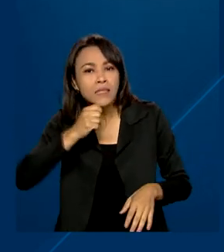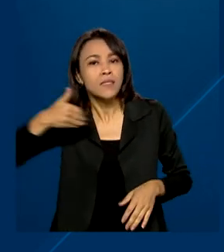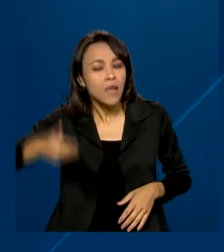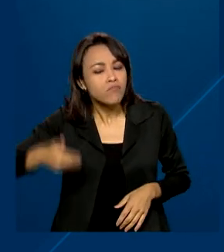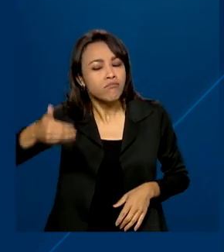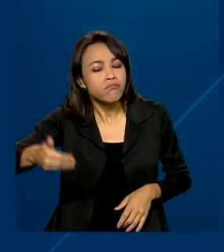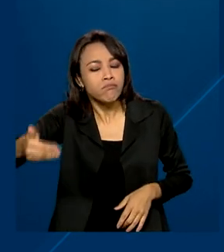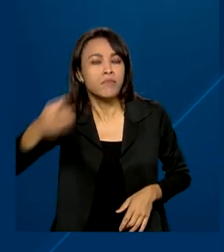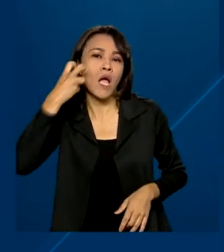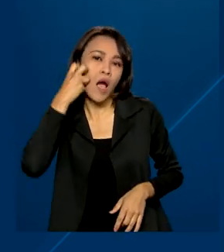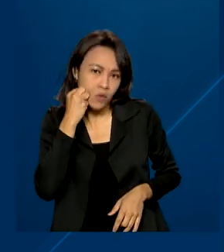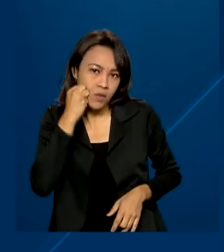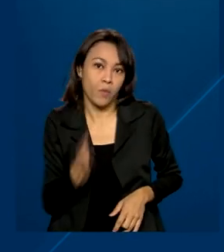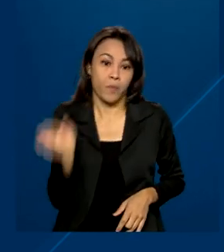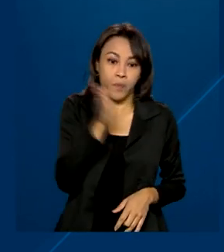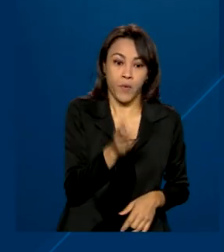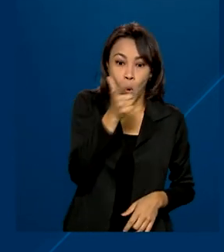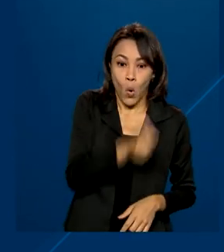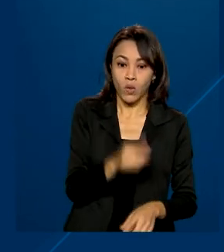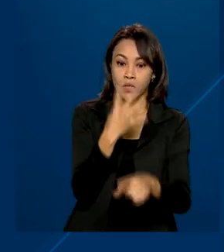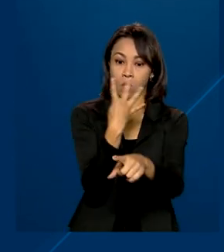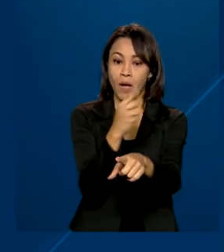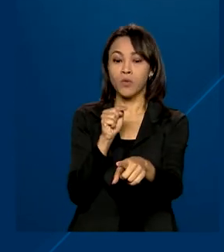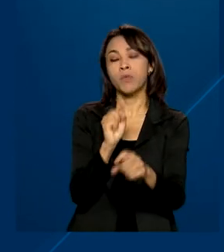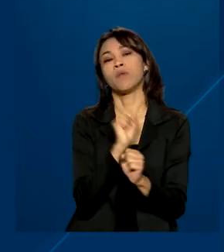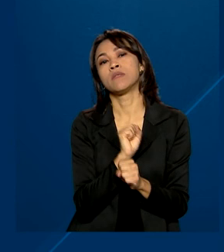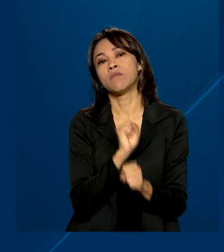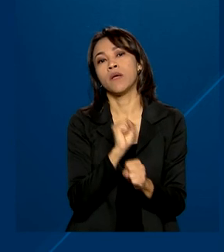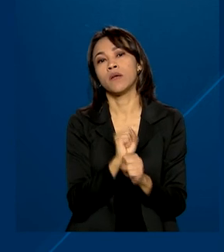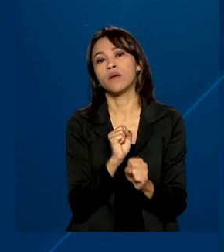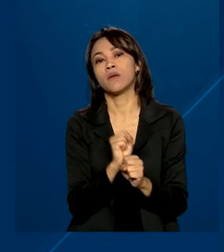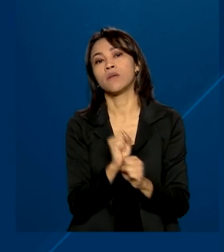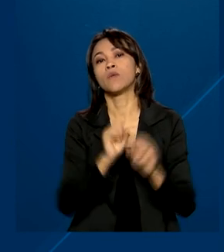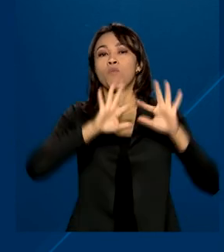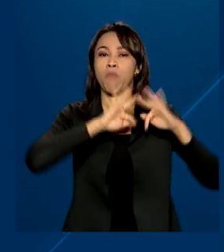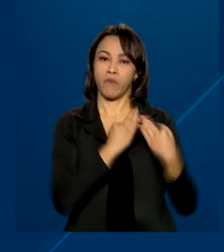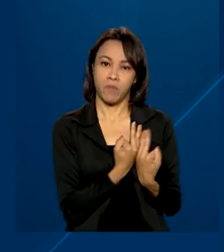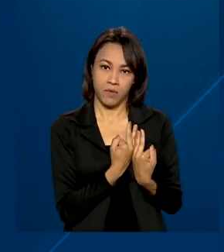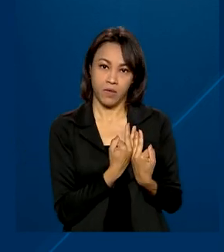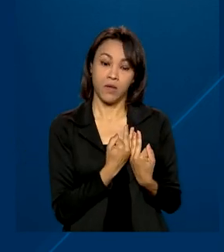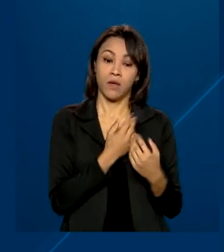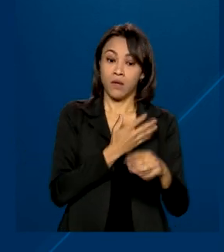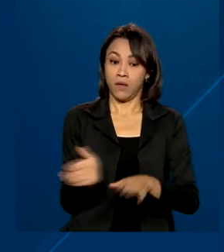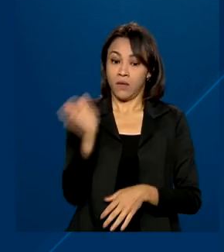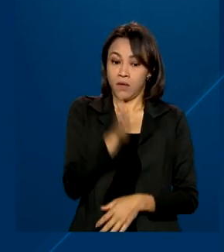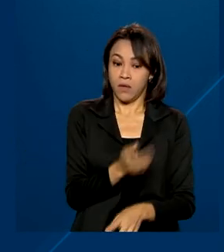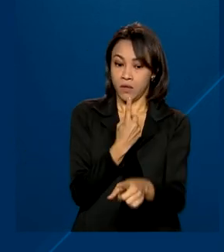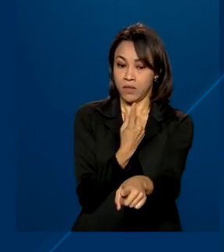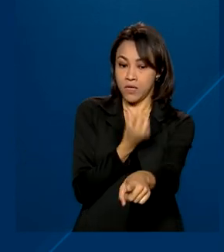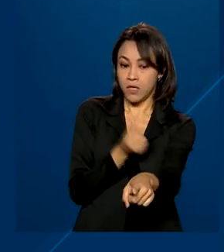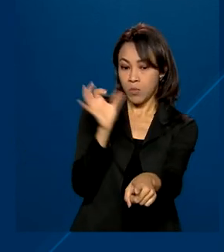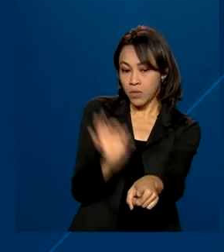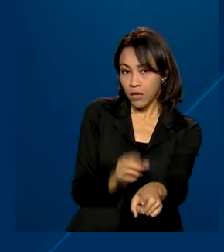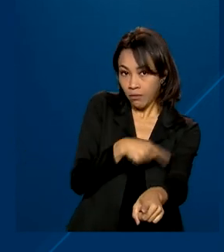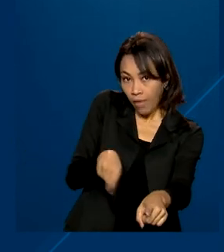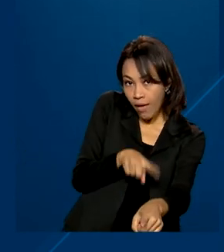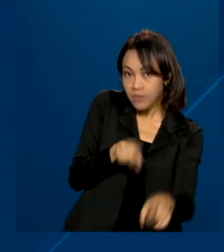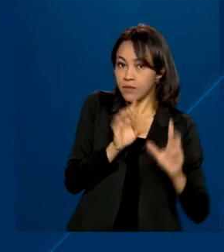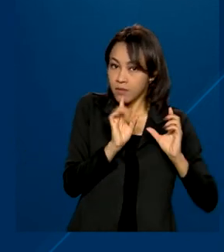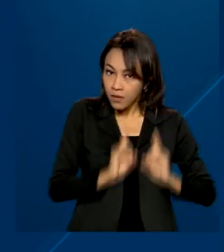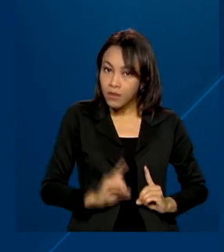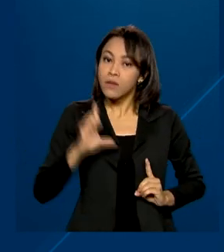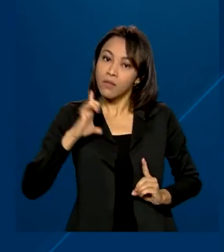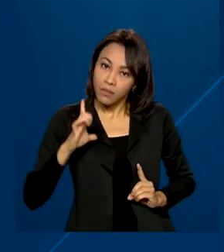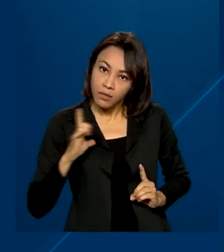e outras 4.000 estão à espera de um lar. Cerca de 16% delas têm alguma deficiência